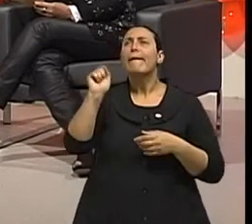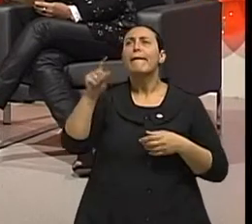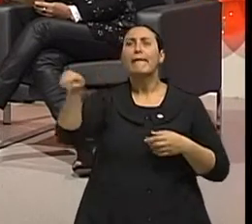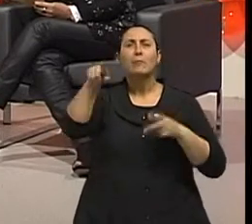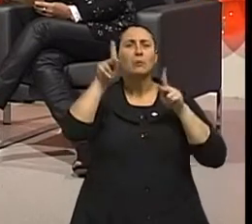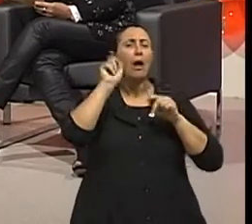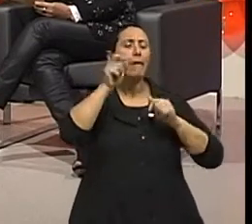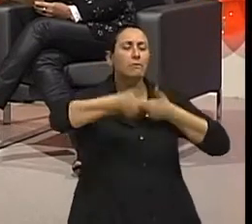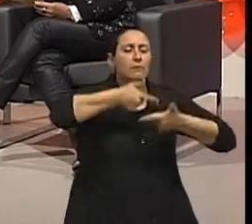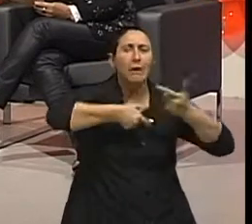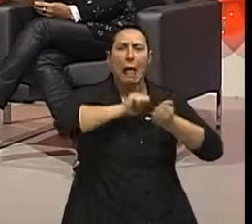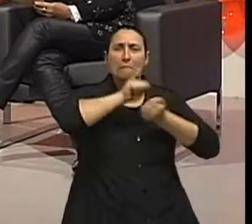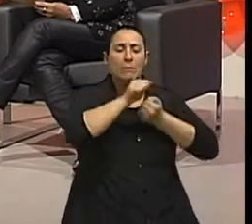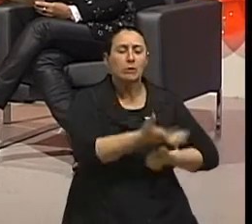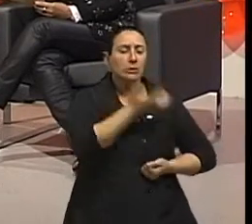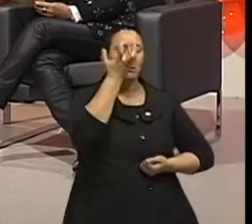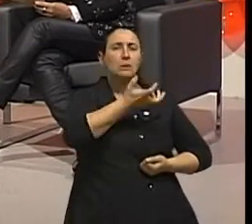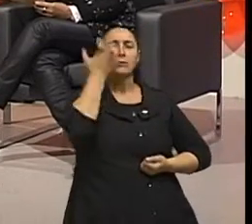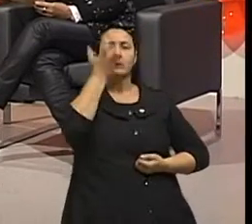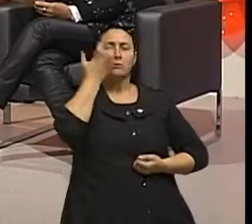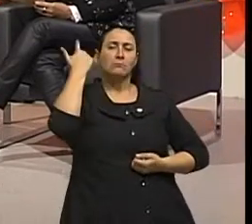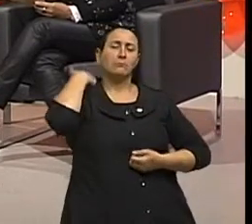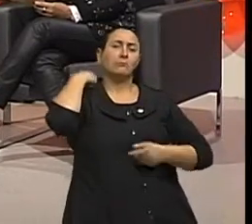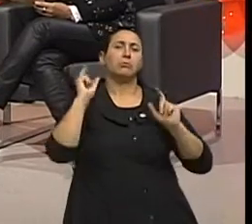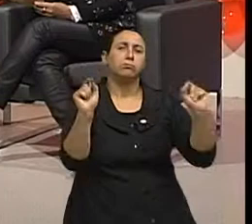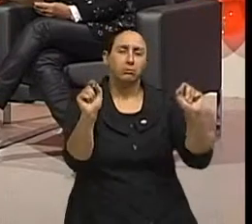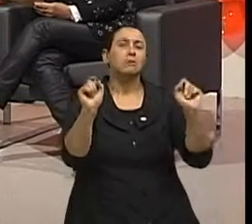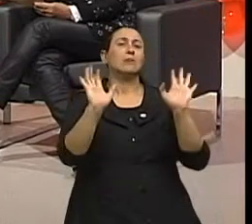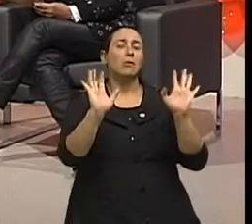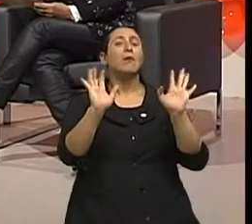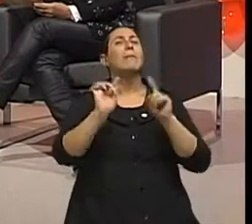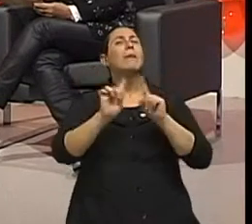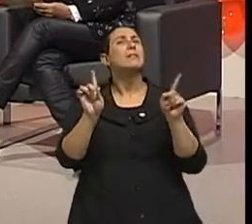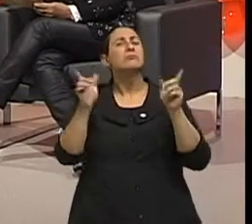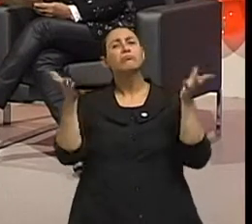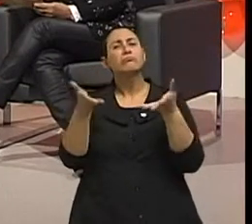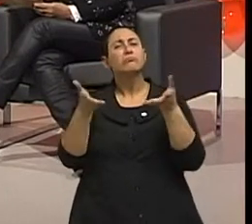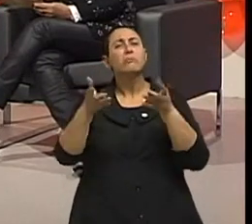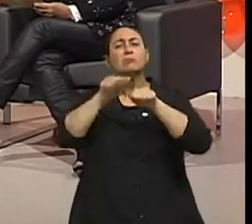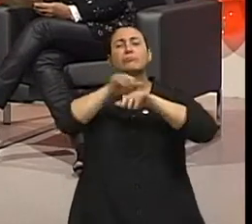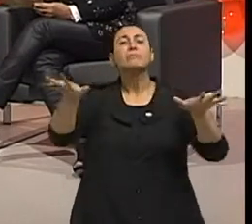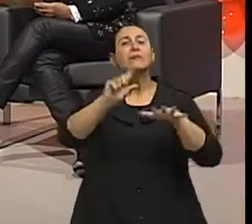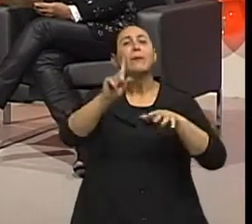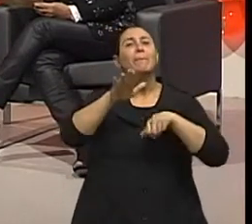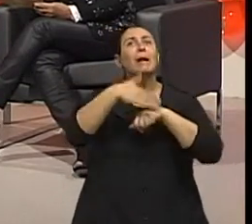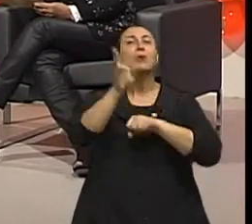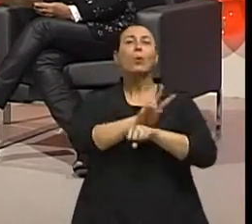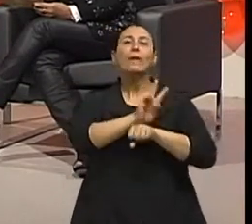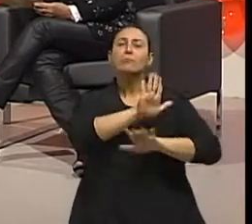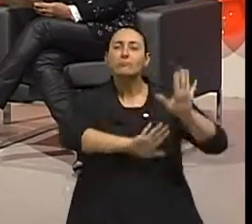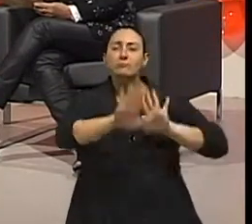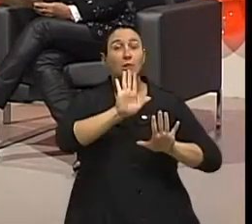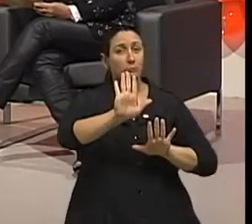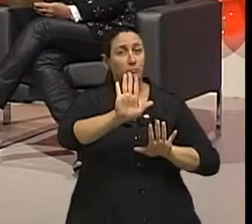teórica e pedagógica do que epidemiológica. Do ponto de vista epidemiológico, o